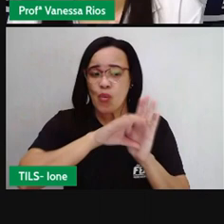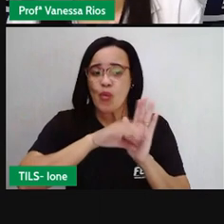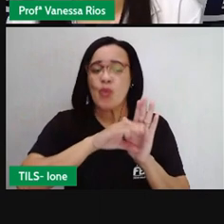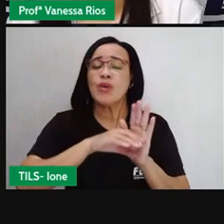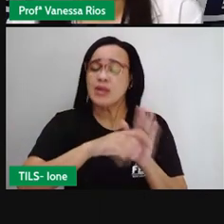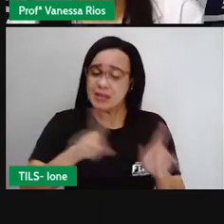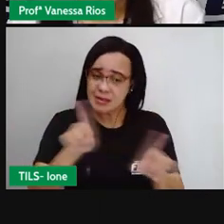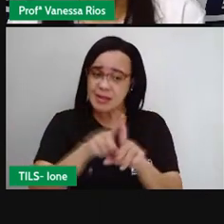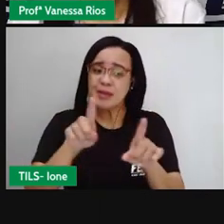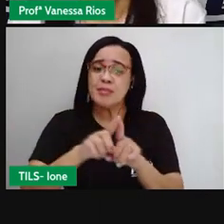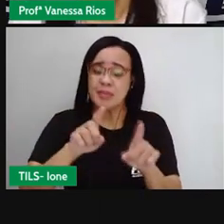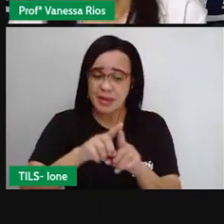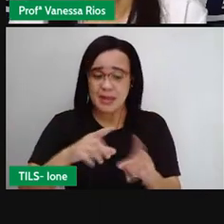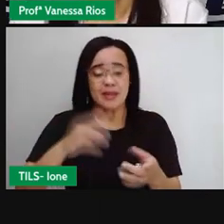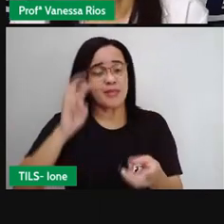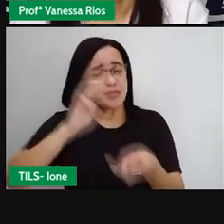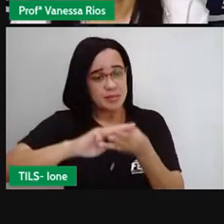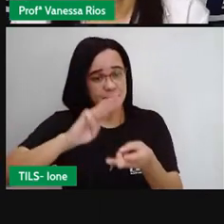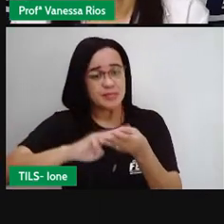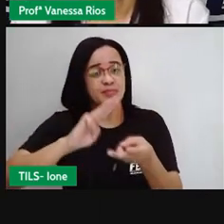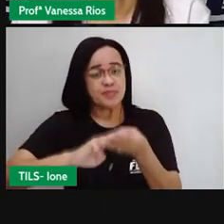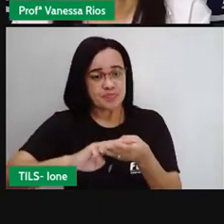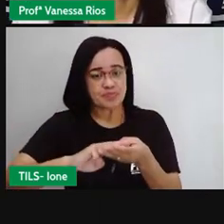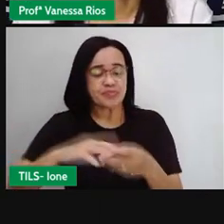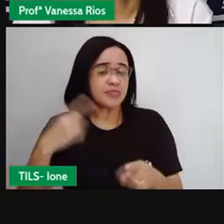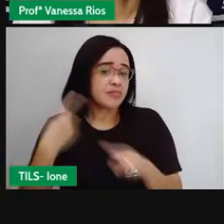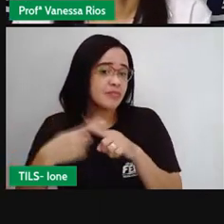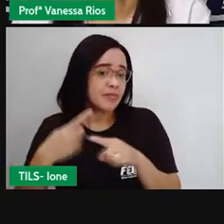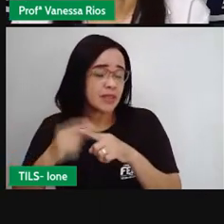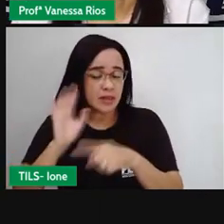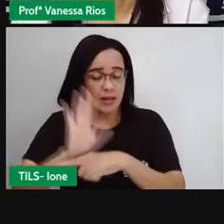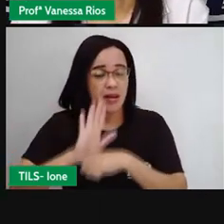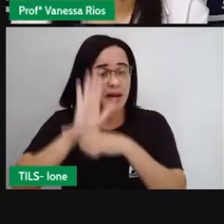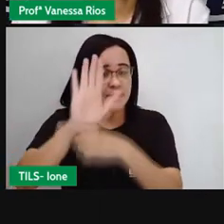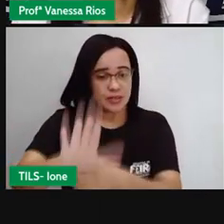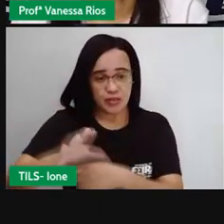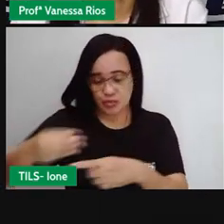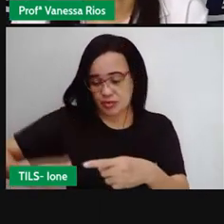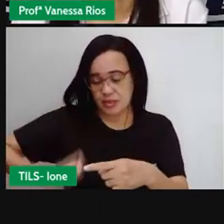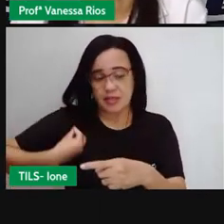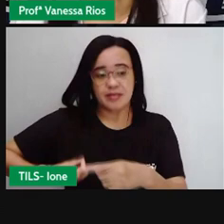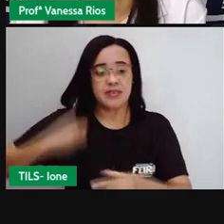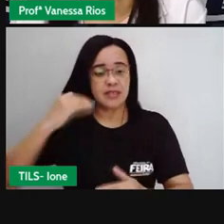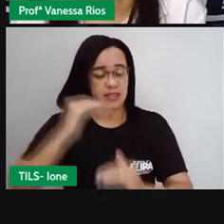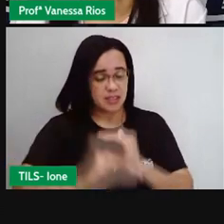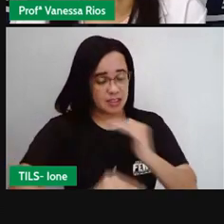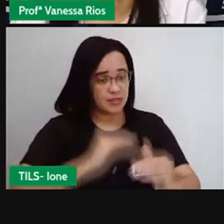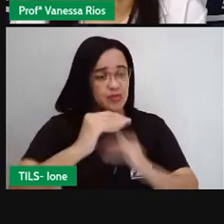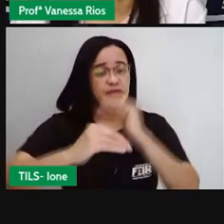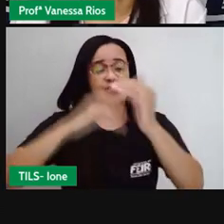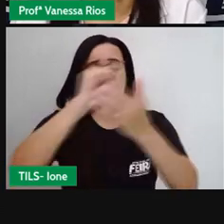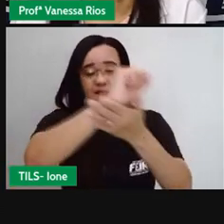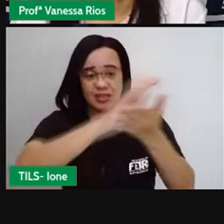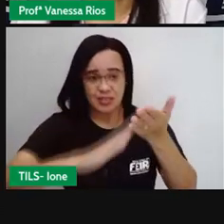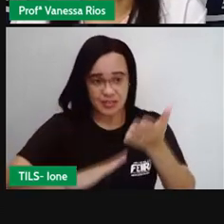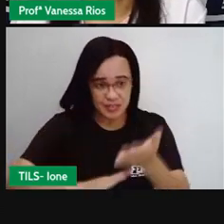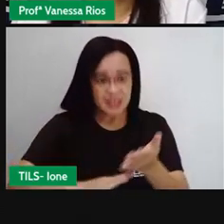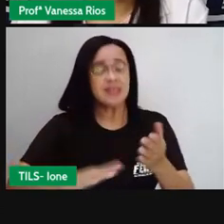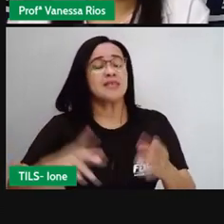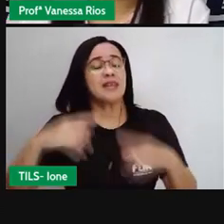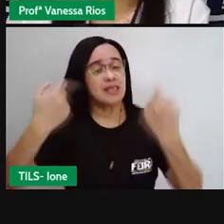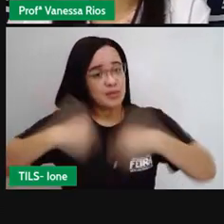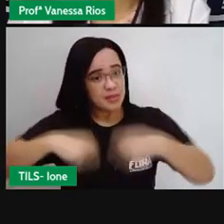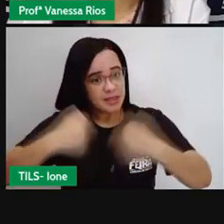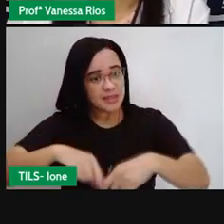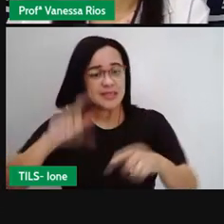vida se torne mais prática e que a gente consiga desenvolver muitas atividades que a gente tem necessidade de fazer. Mas vamos